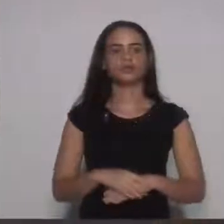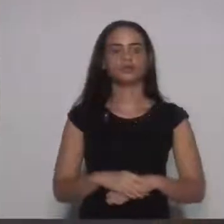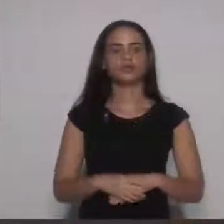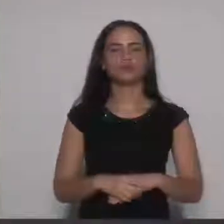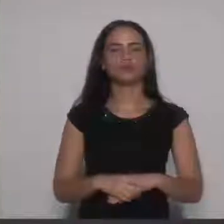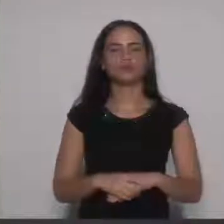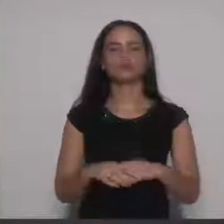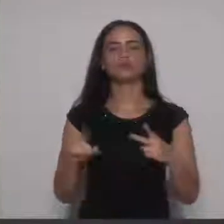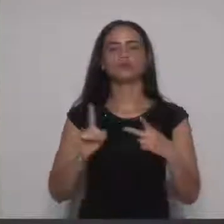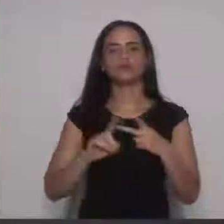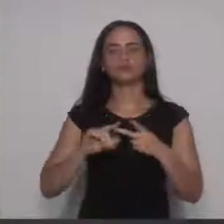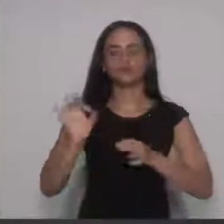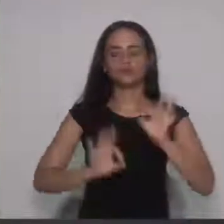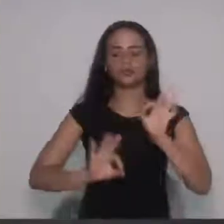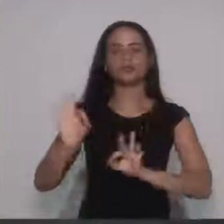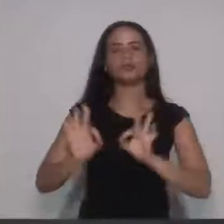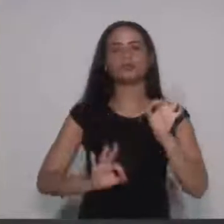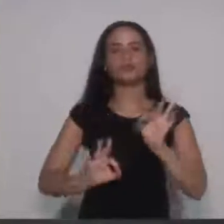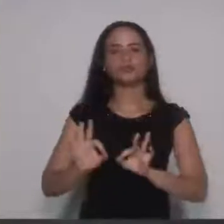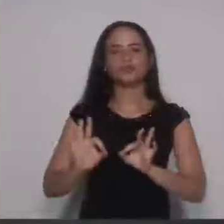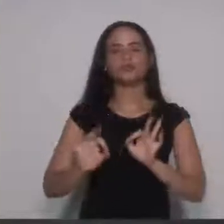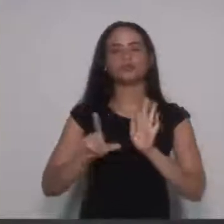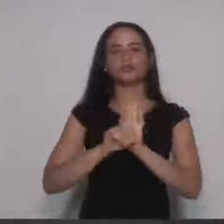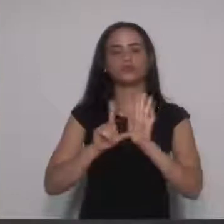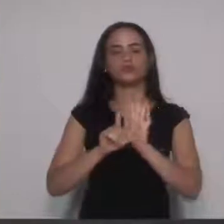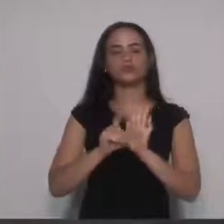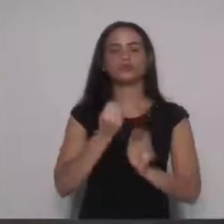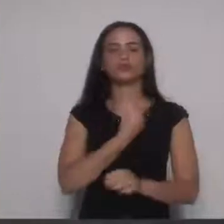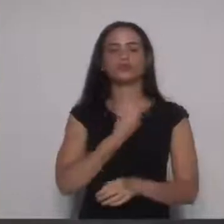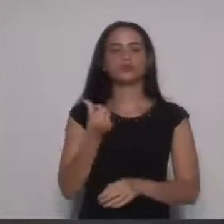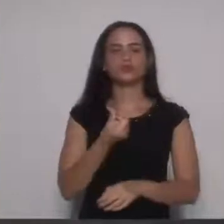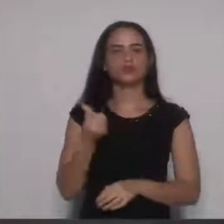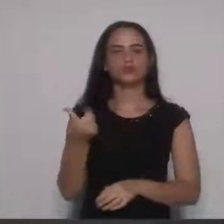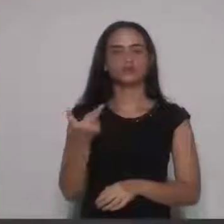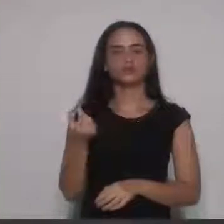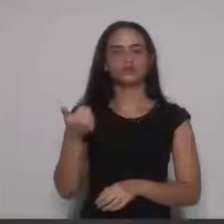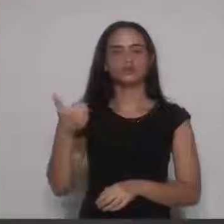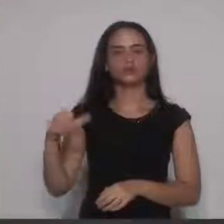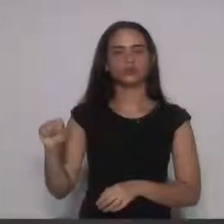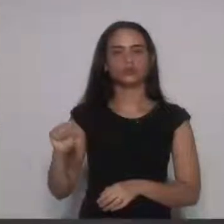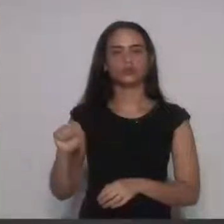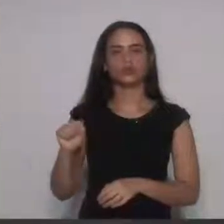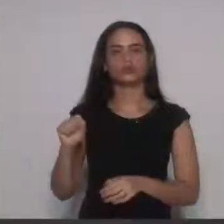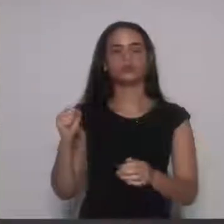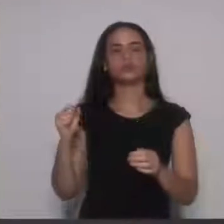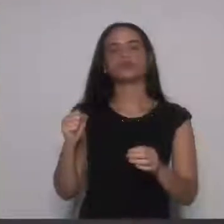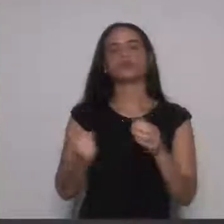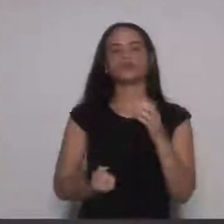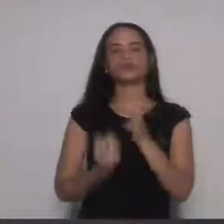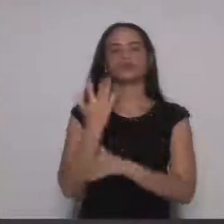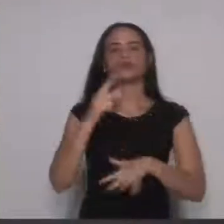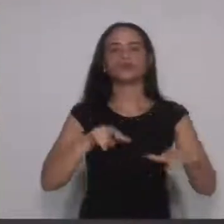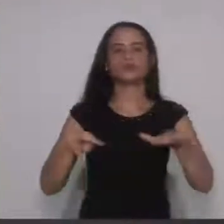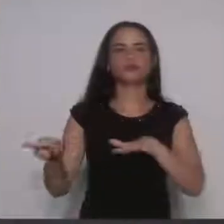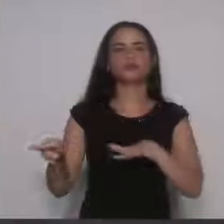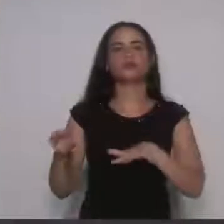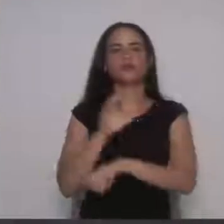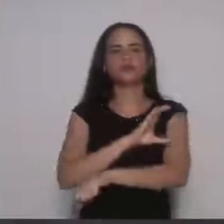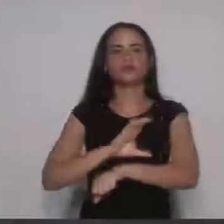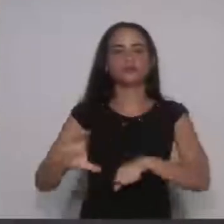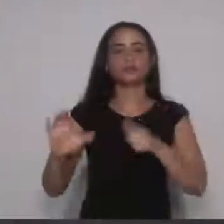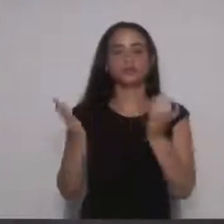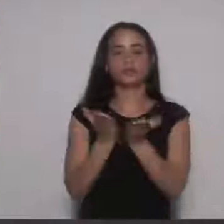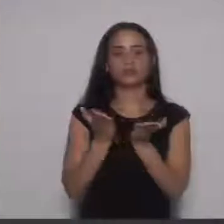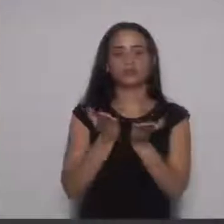Segundo, projeto de lei ordinária, número 66, 2018, institui a semana da cultura cristã no município de Vinhedo